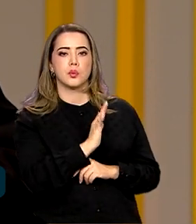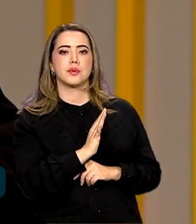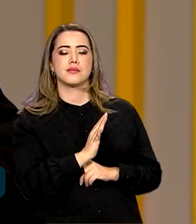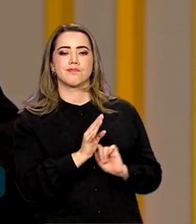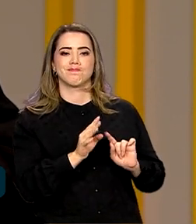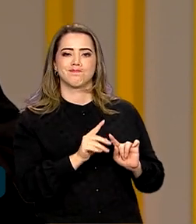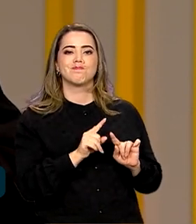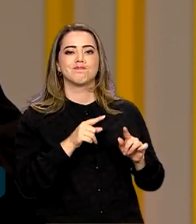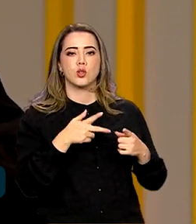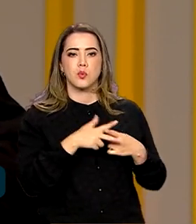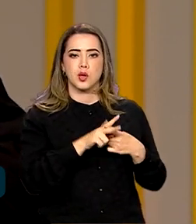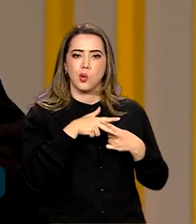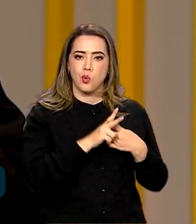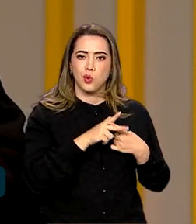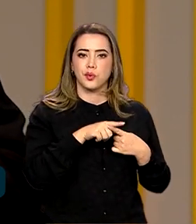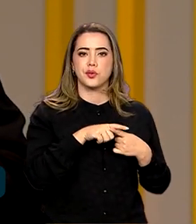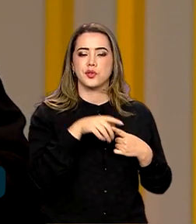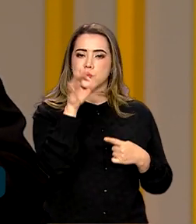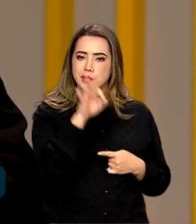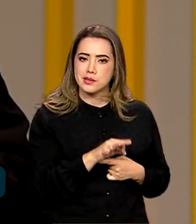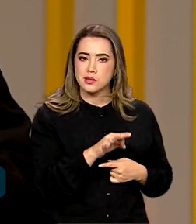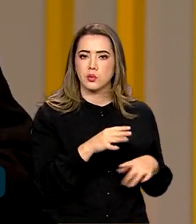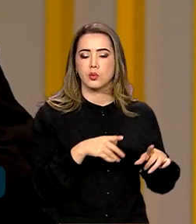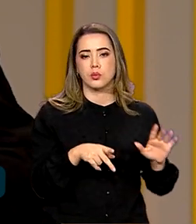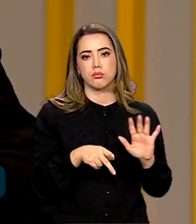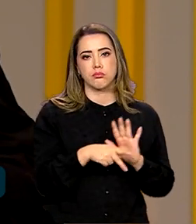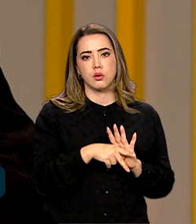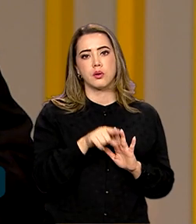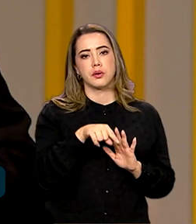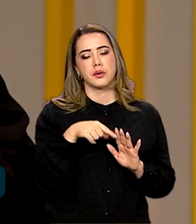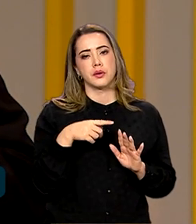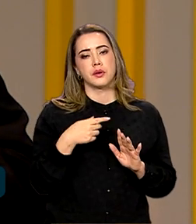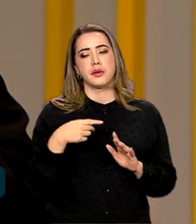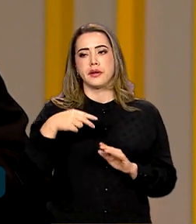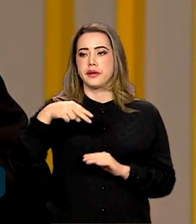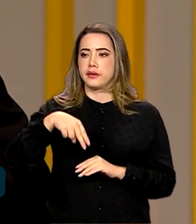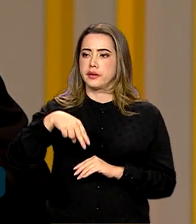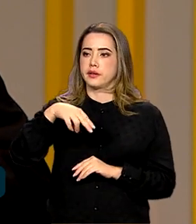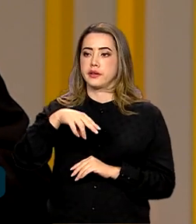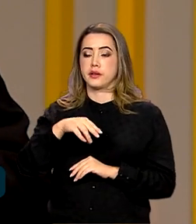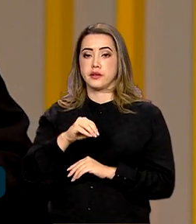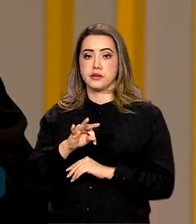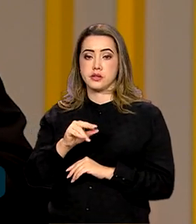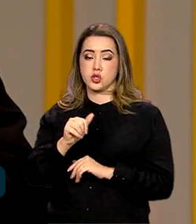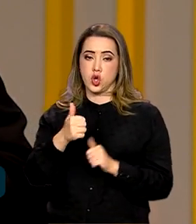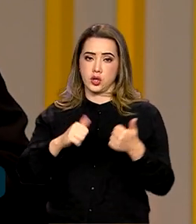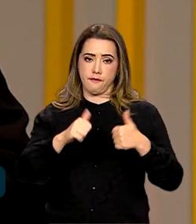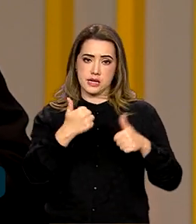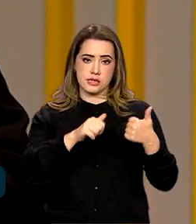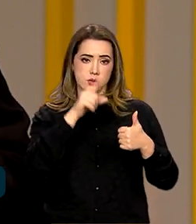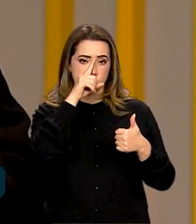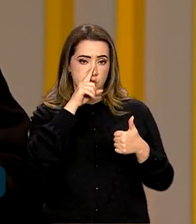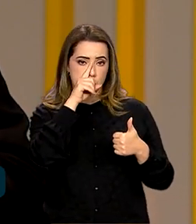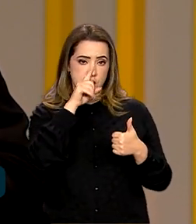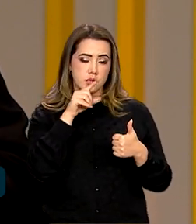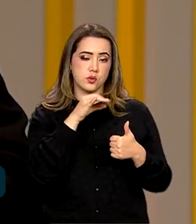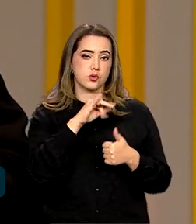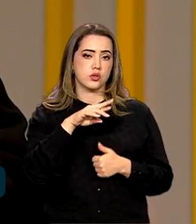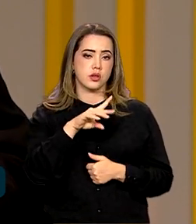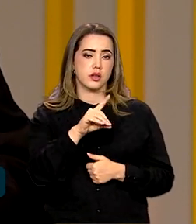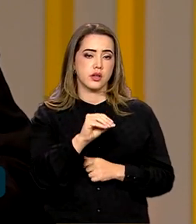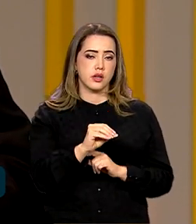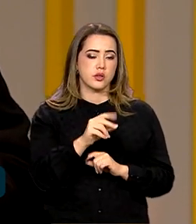né, com a revisão até das notas de crédito do país, no mundo inteiro, né, por algumas